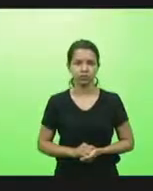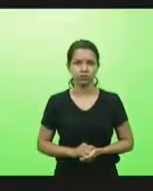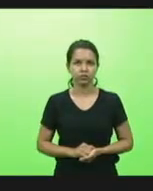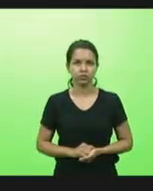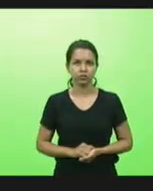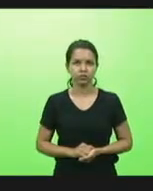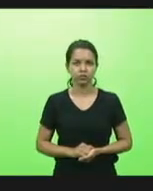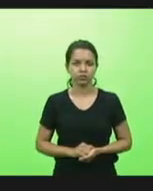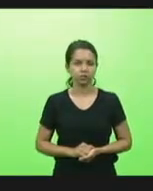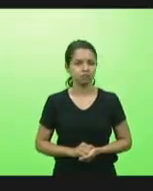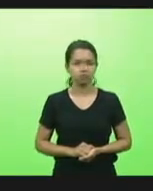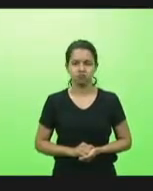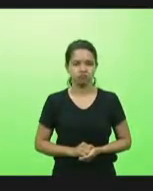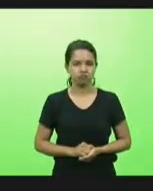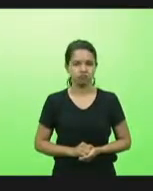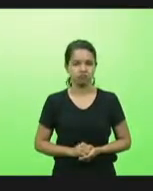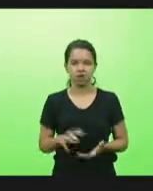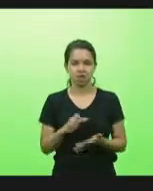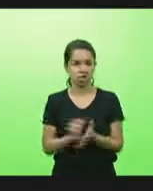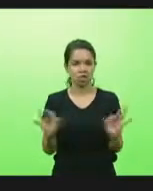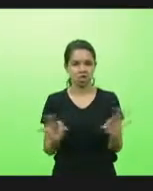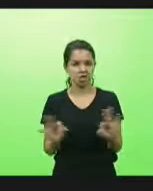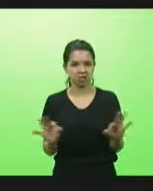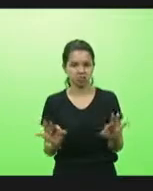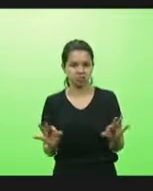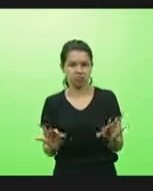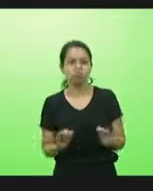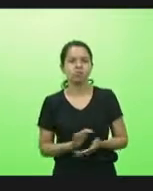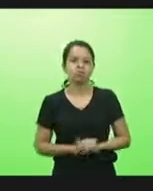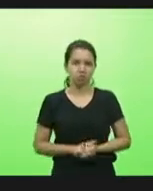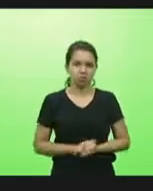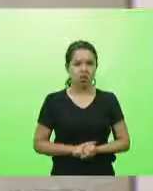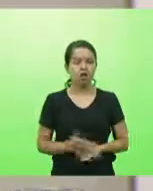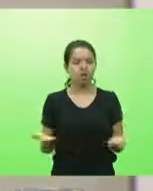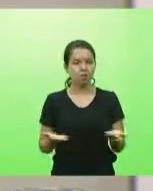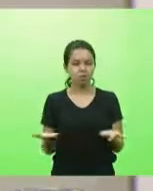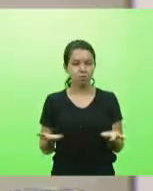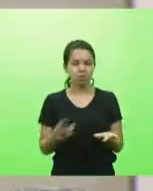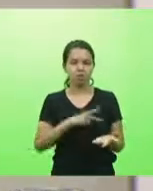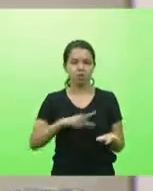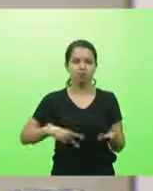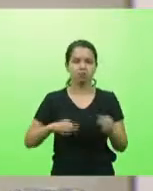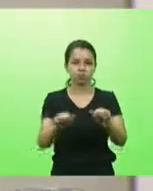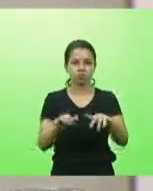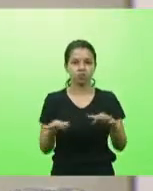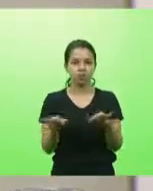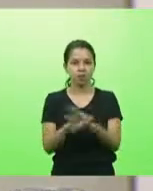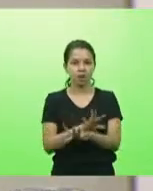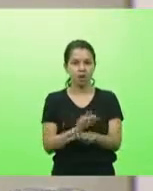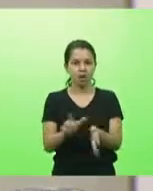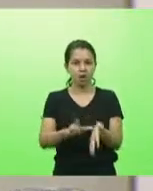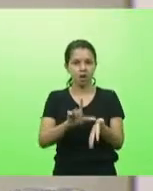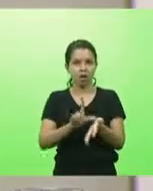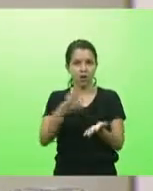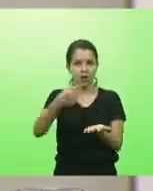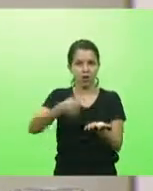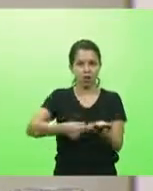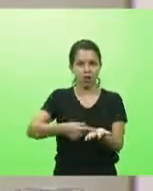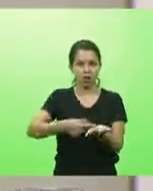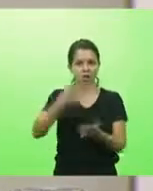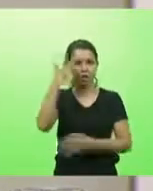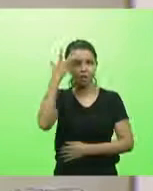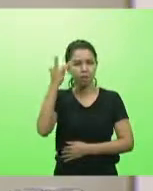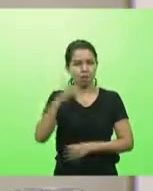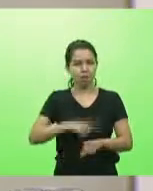Não havendo mais oradores inscritos em explicações pessoais, esta presidência, antes de encerrar a sessão, convoca outra ordinária para amanhã, no